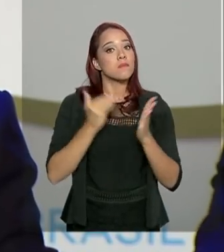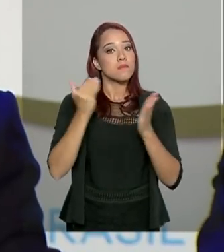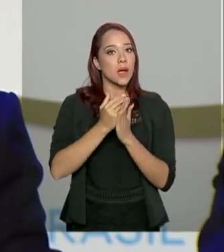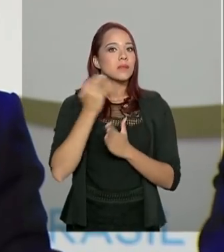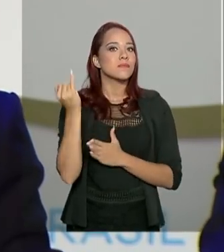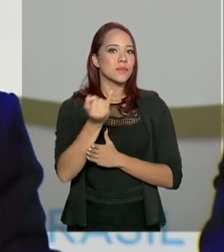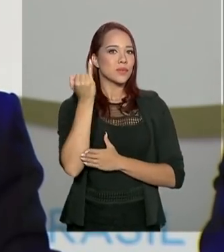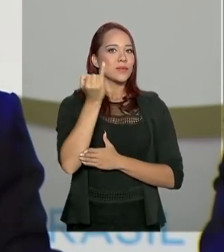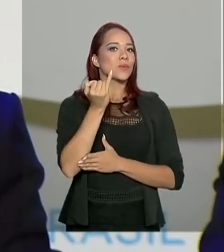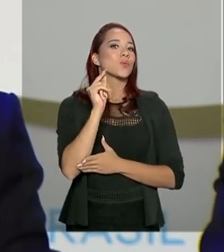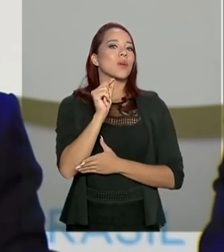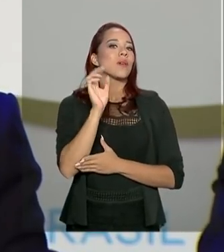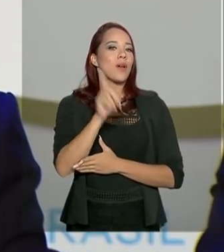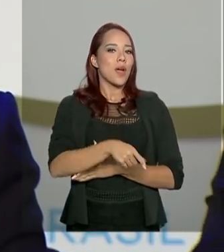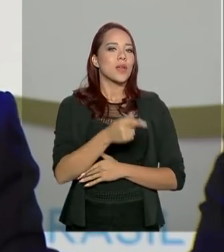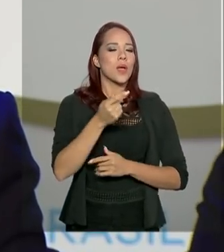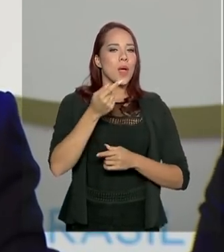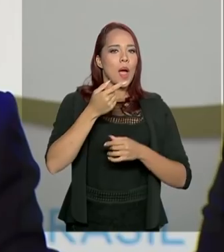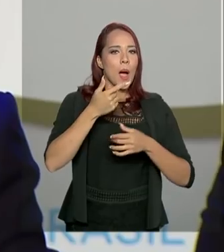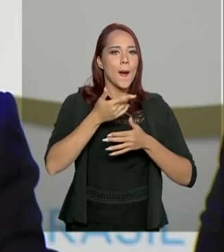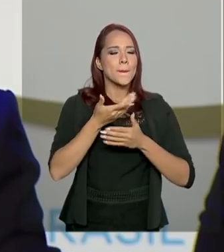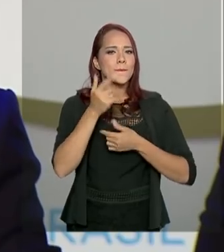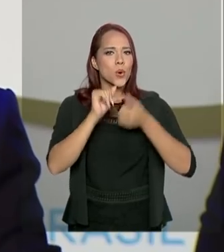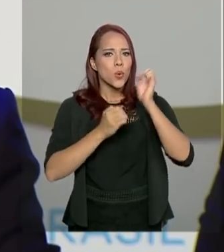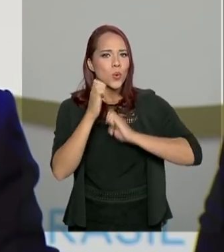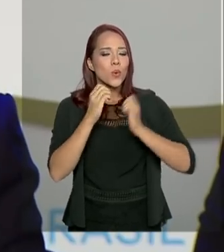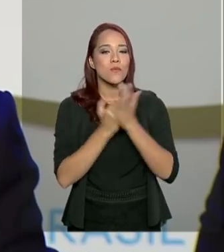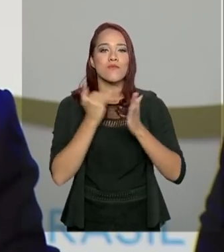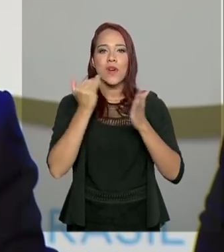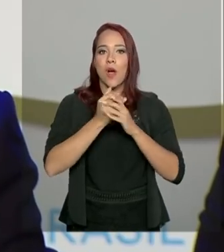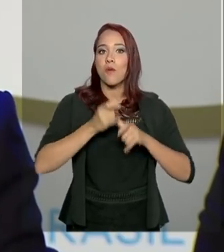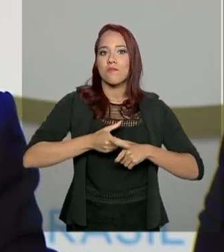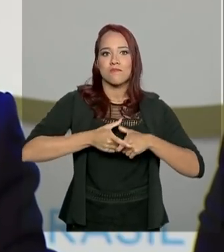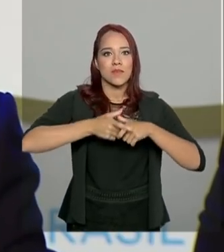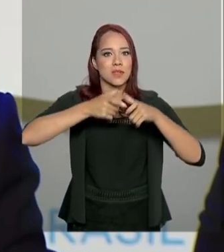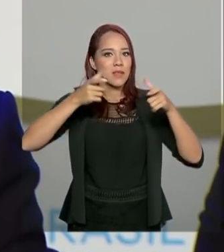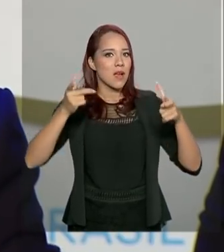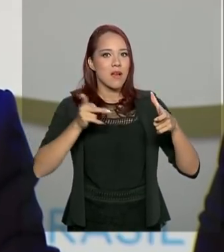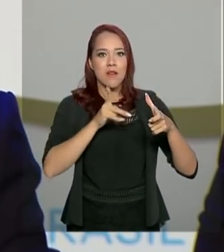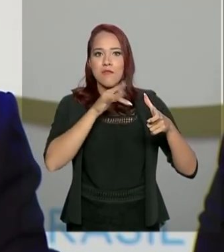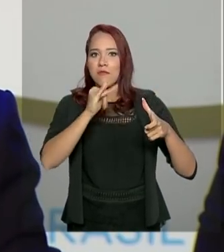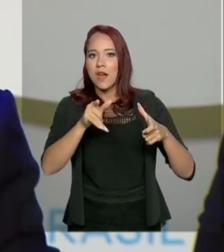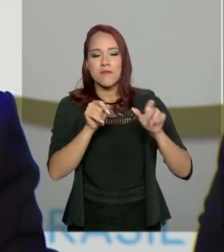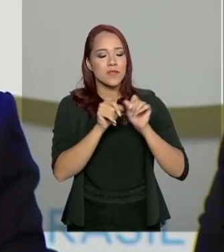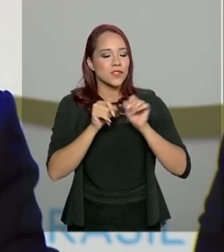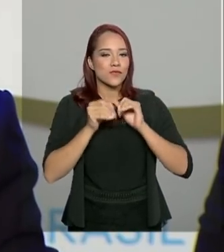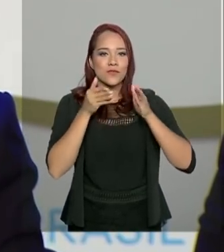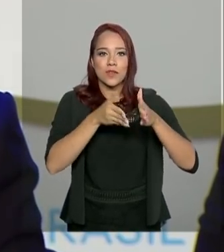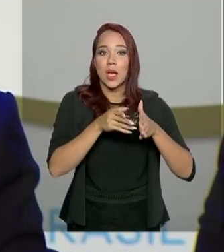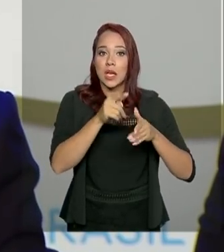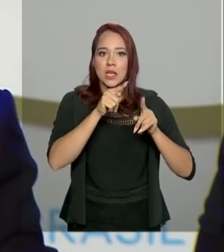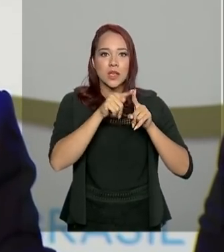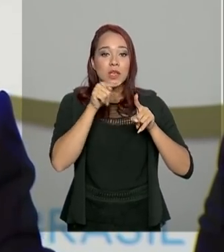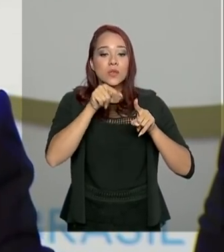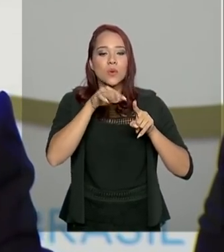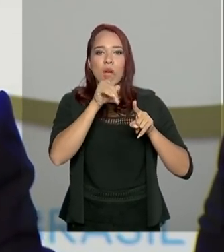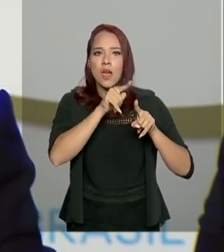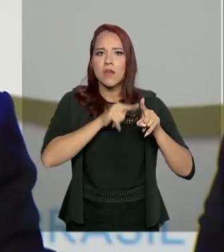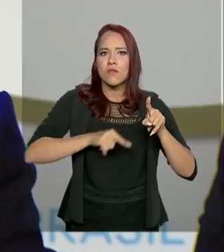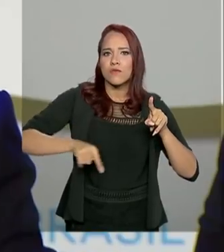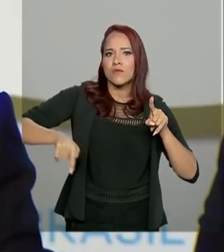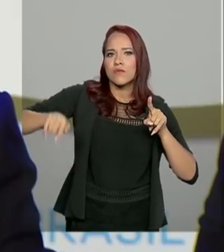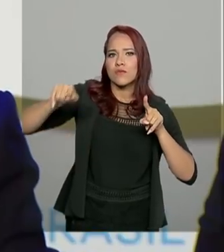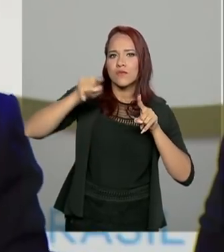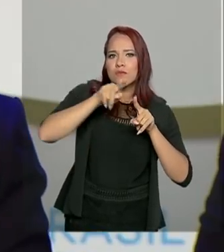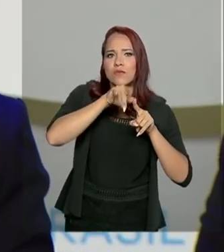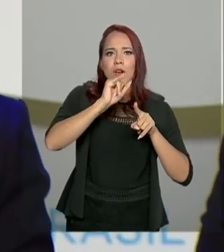que isso é que a produção vai aumentar, os royalties vão chegar e isso aí é um círculo virtuoso